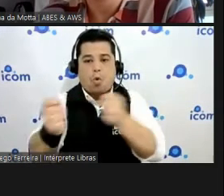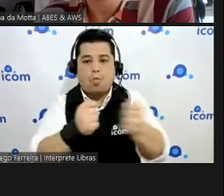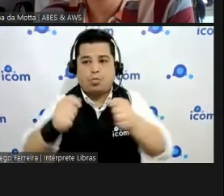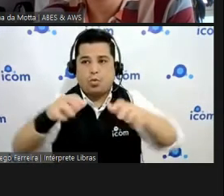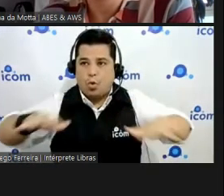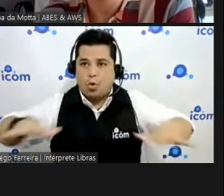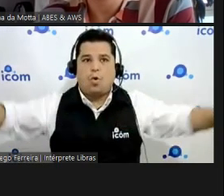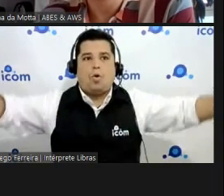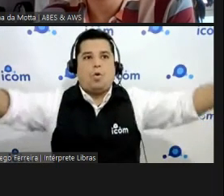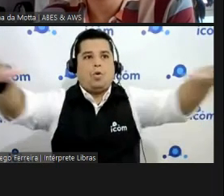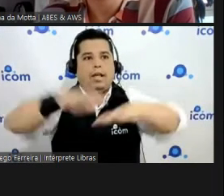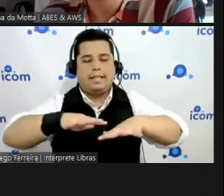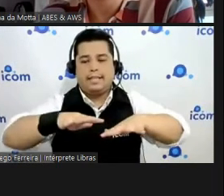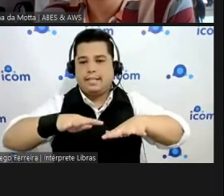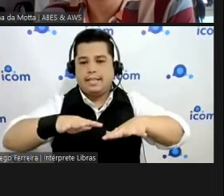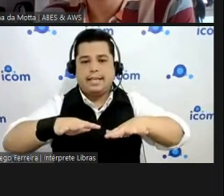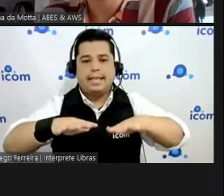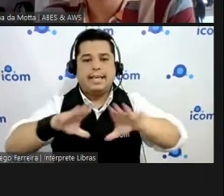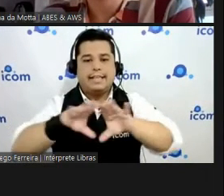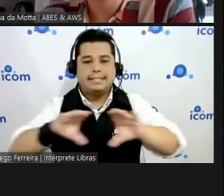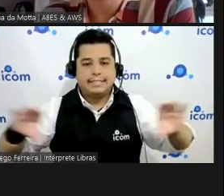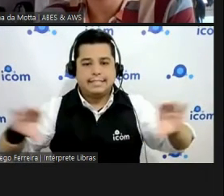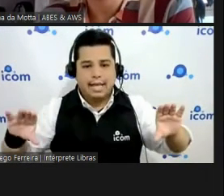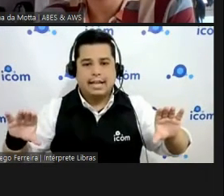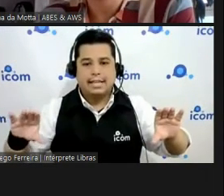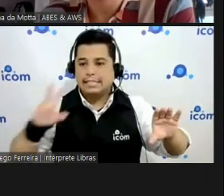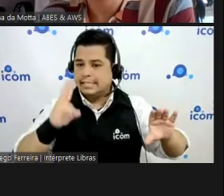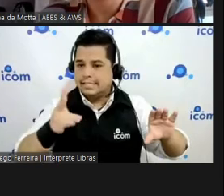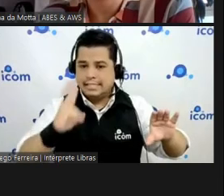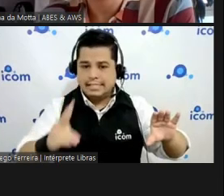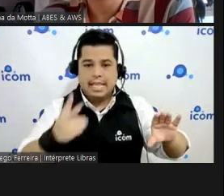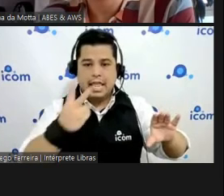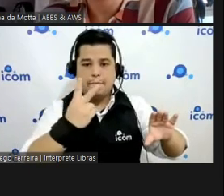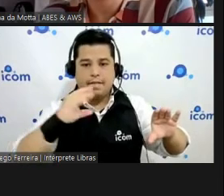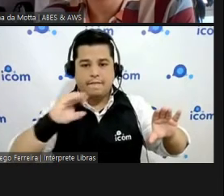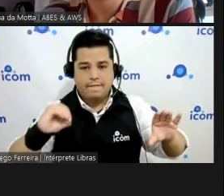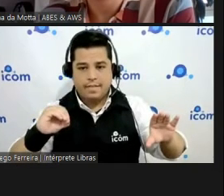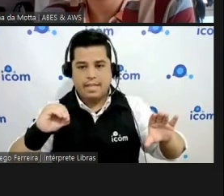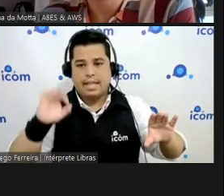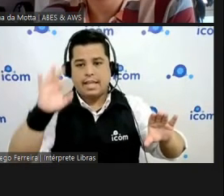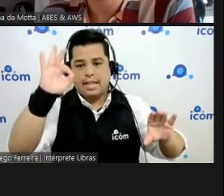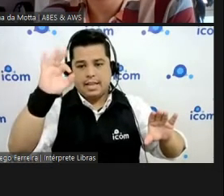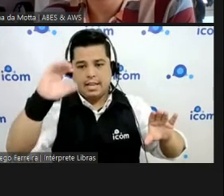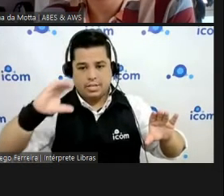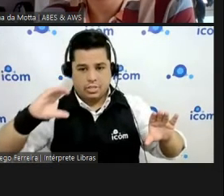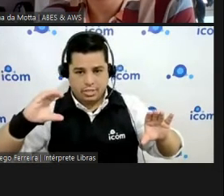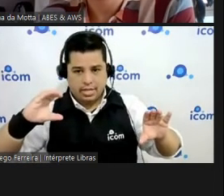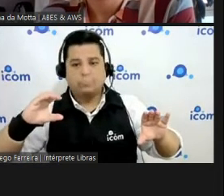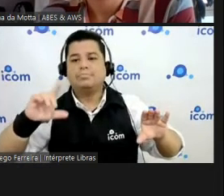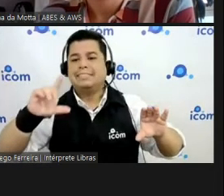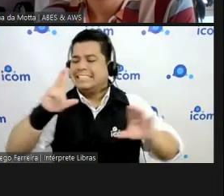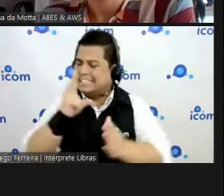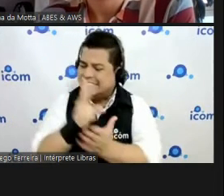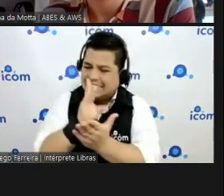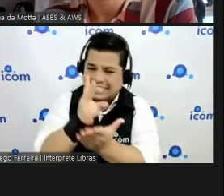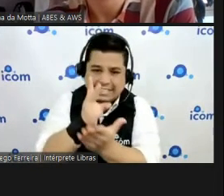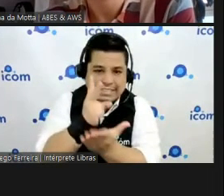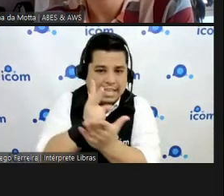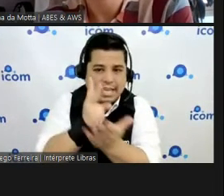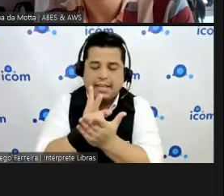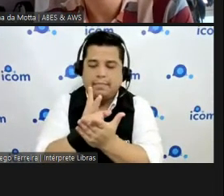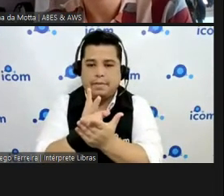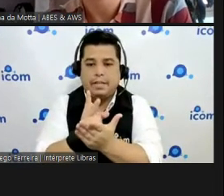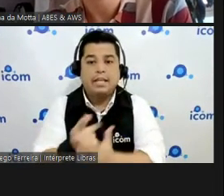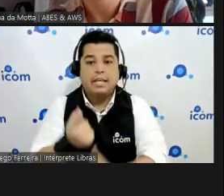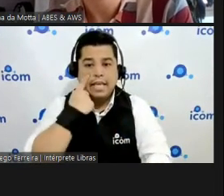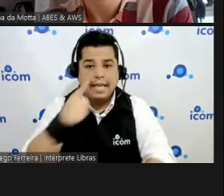sempre em 20 graus então o cara faz esse controle à distância e aí eu vou ver o que? qual é a diminuição na minha conta de